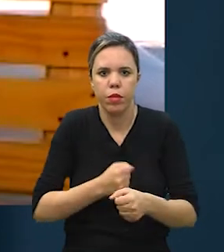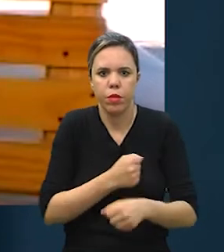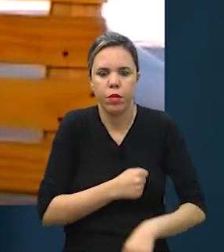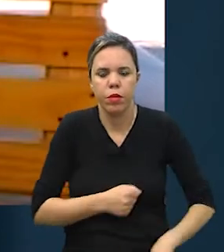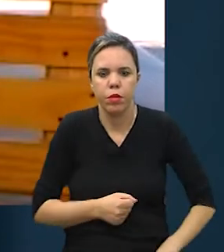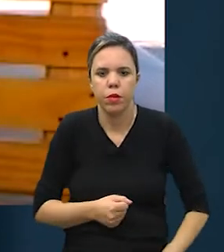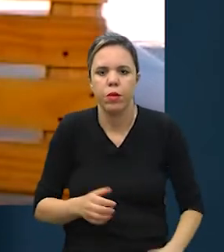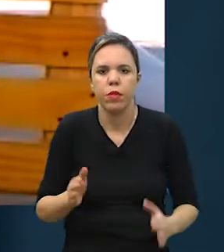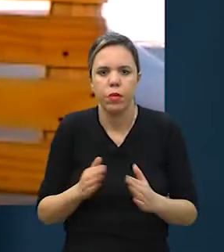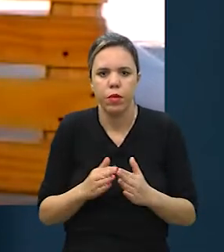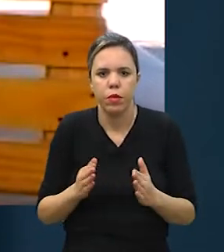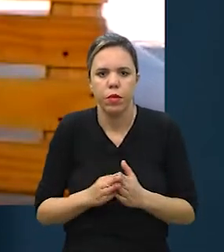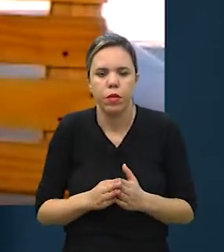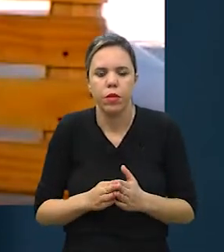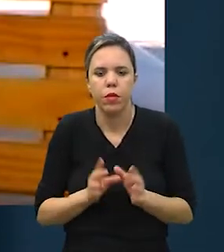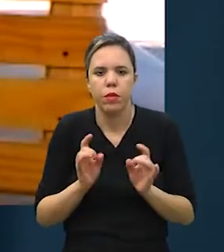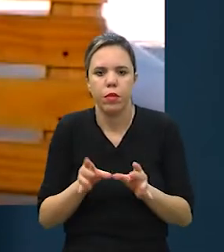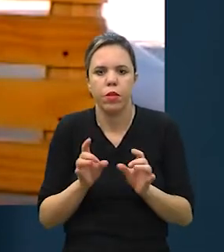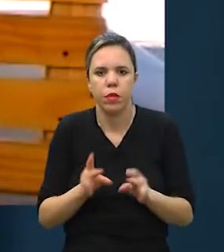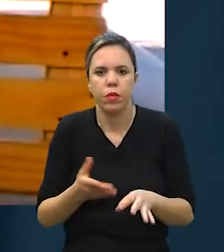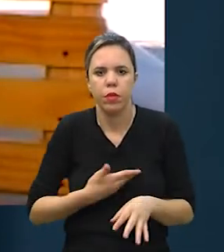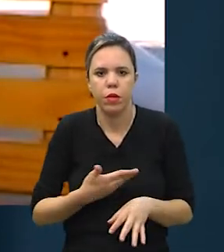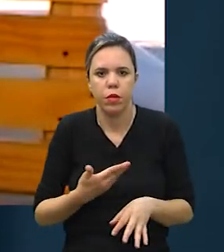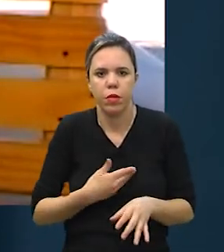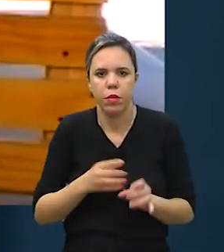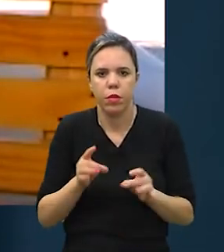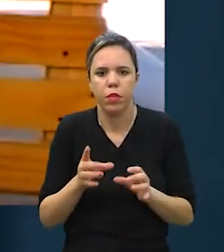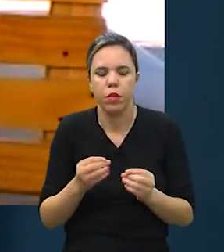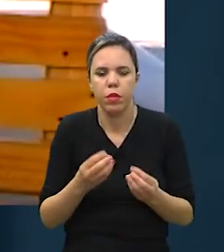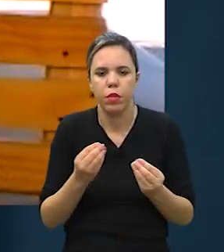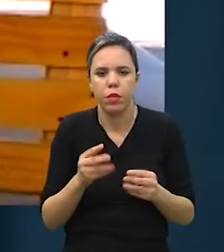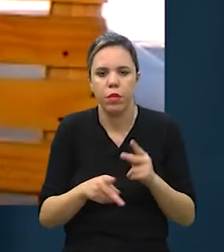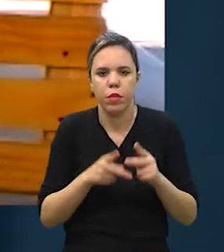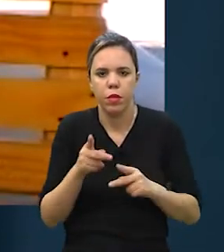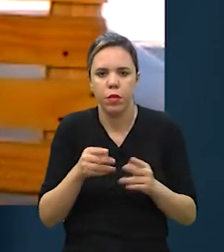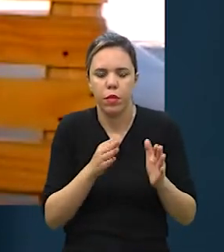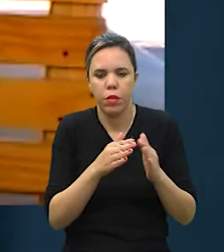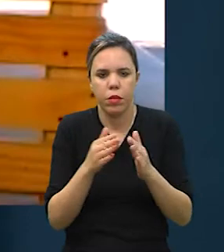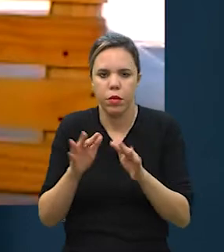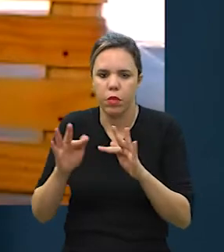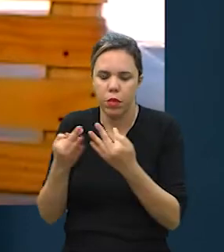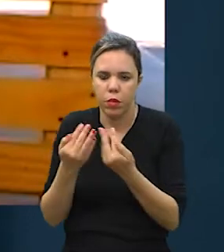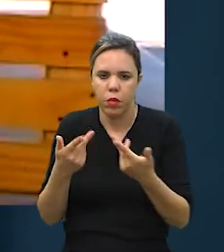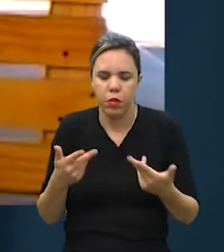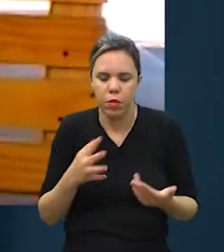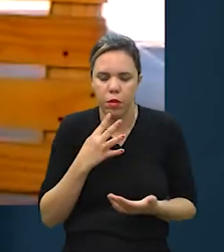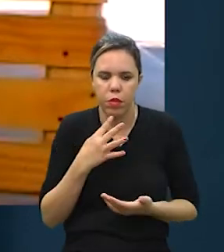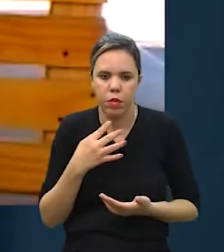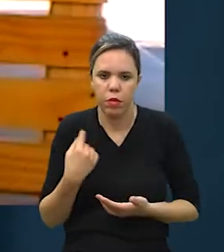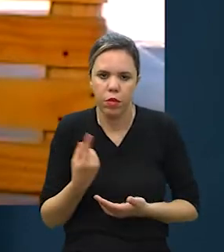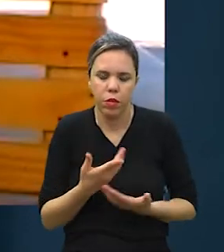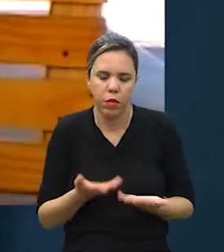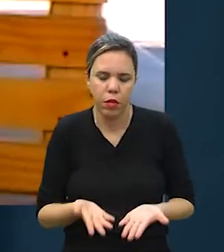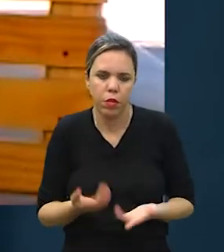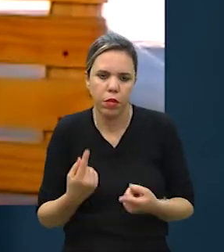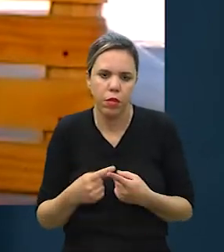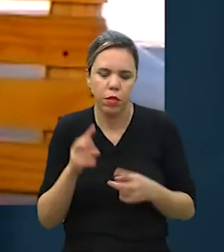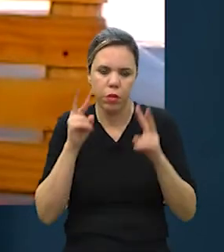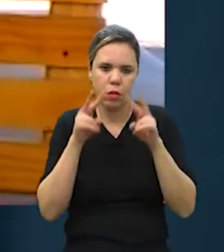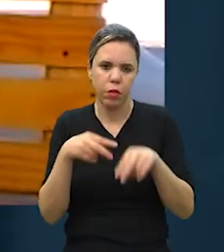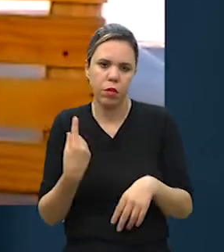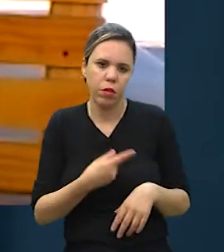a cozinhar a princípio em casa, vender para os amigos, vender para muita gente da família, conhecida,